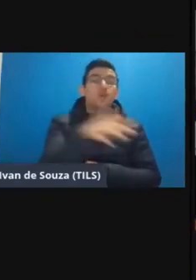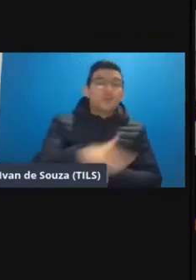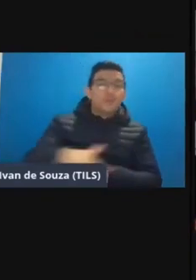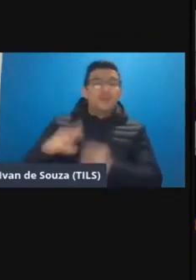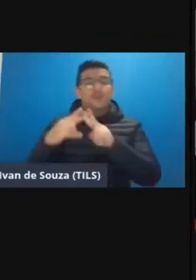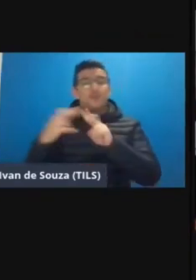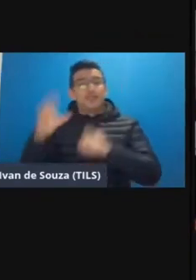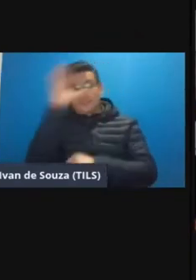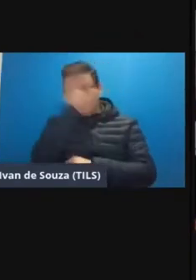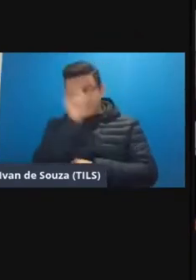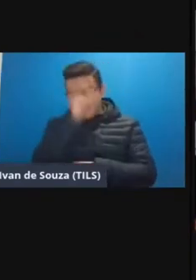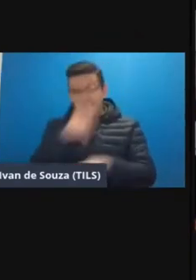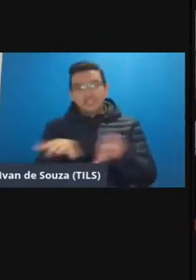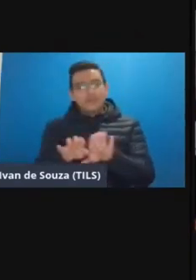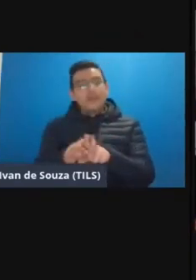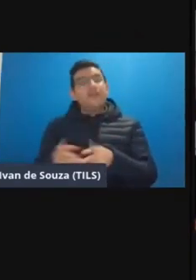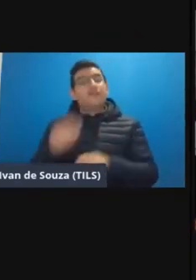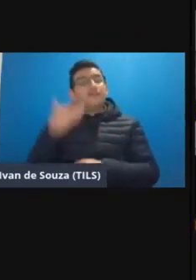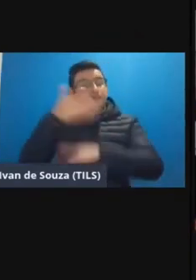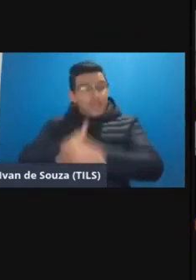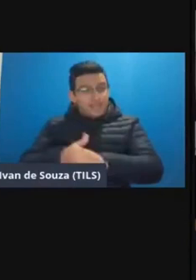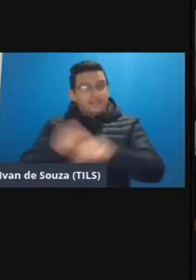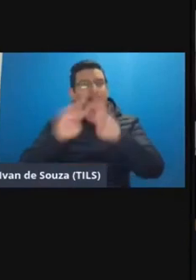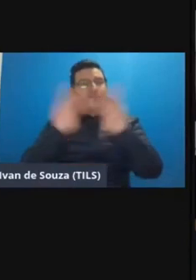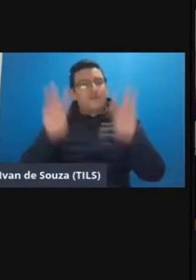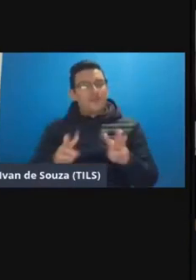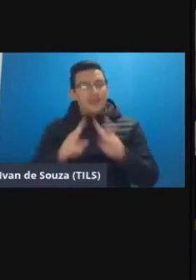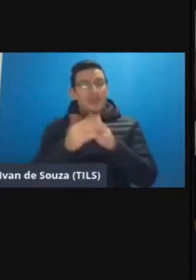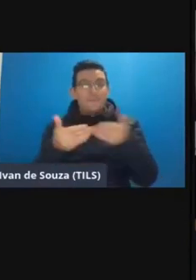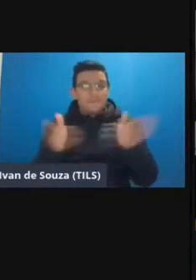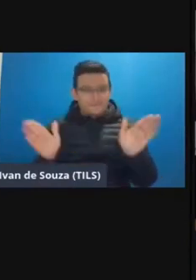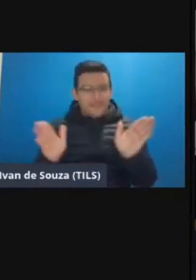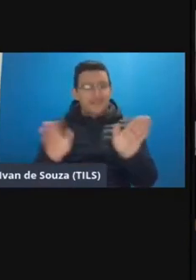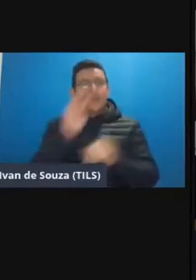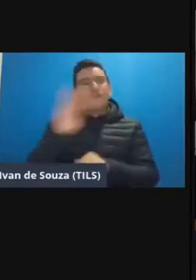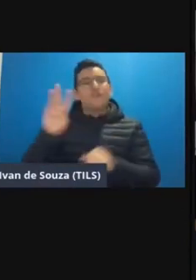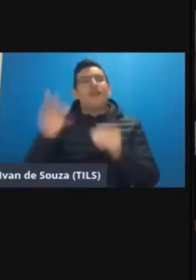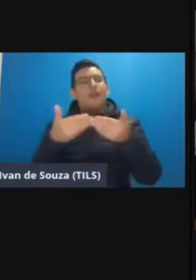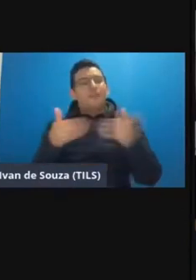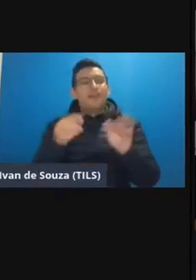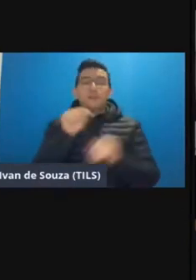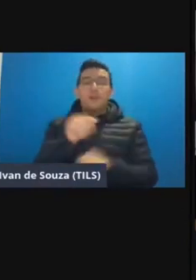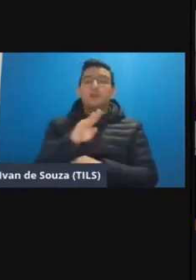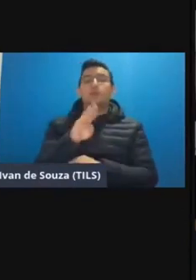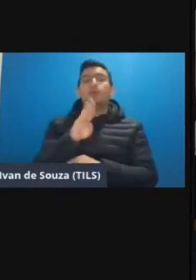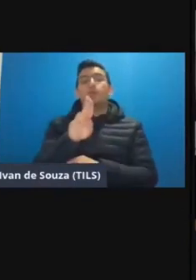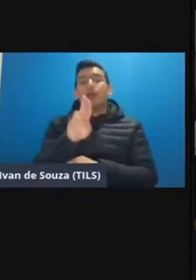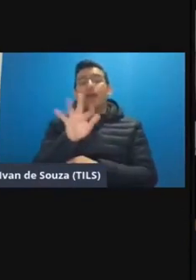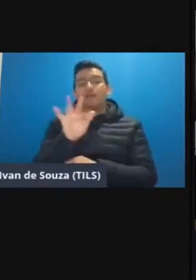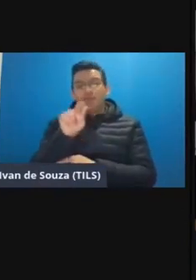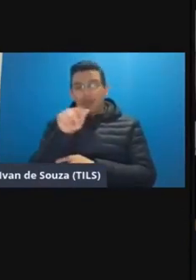aprendizagem também visitem a página da UFR aberta lá UFR aberta.ufpr.br